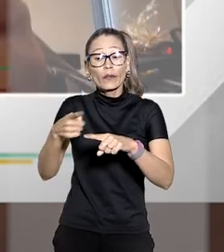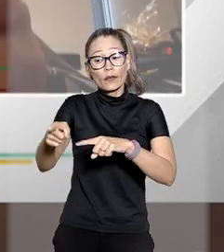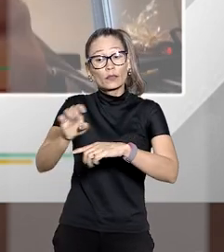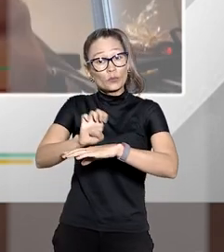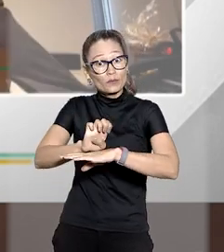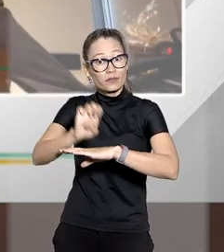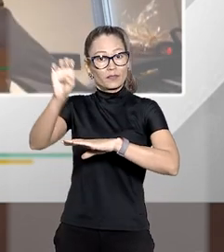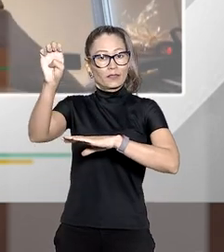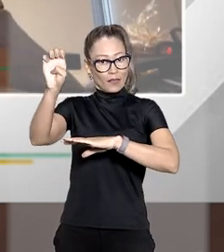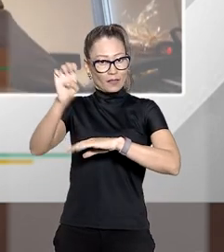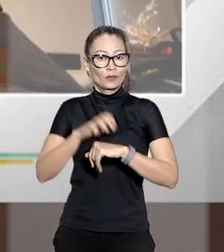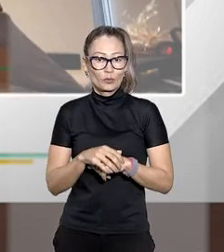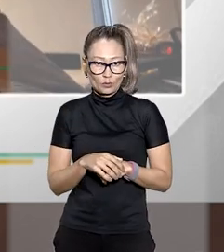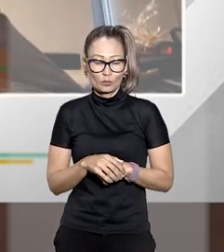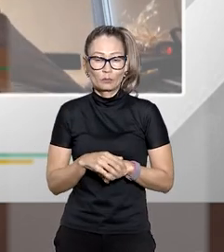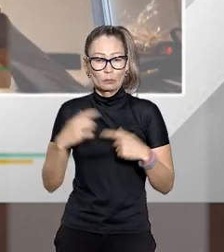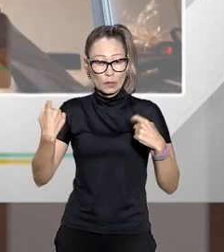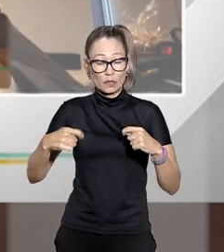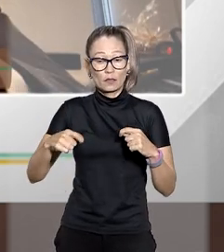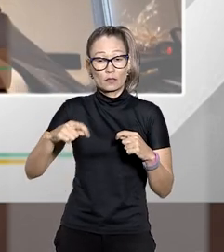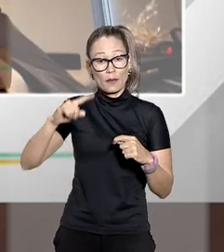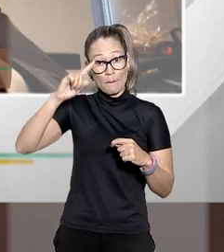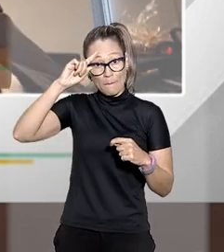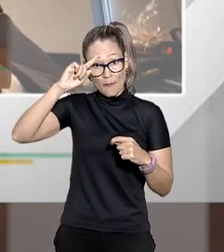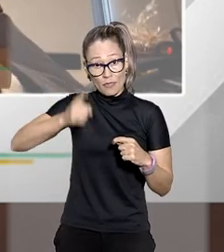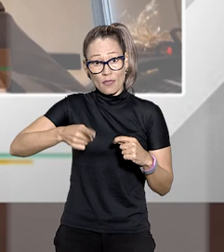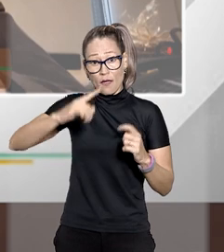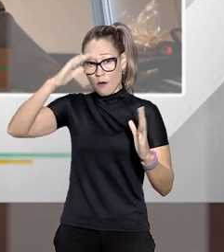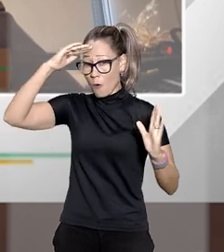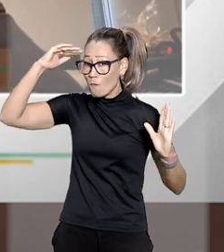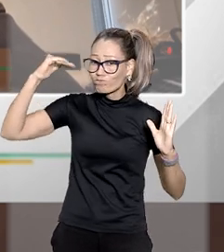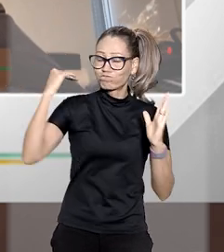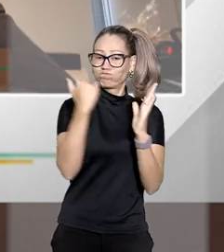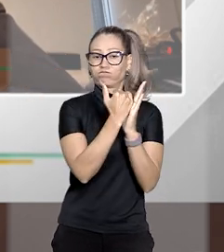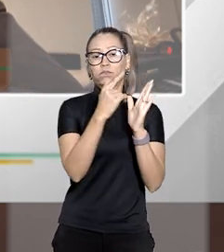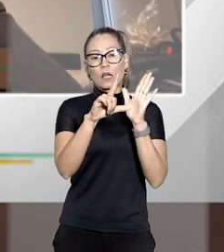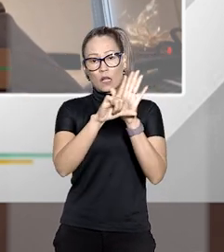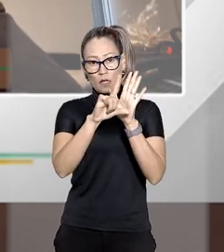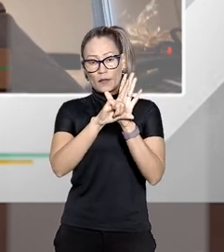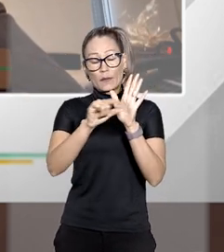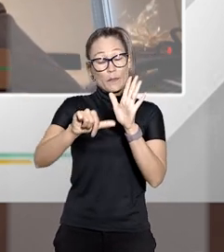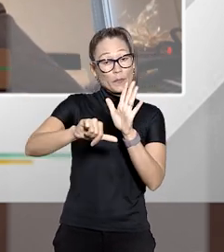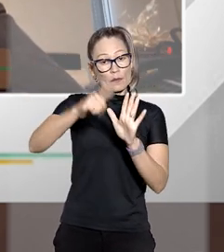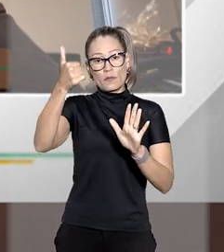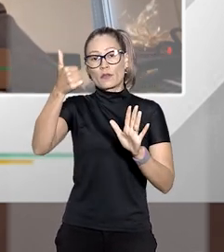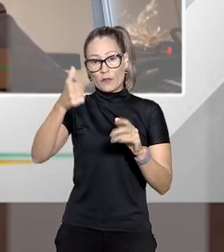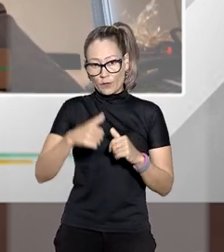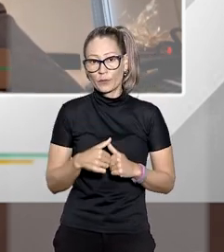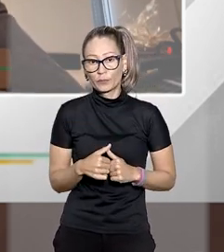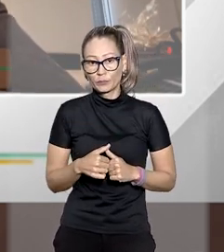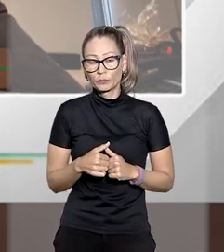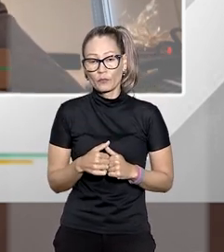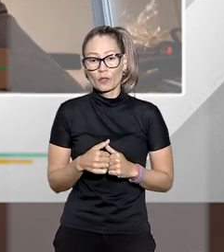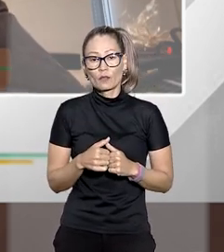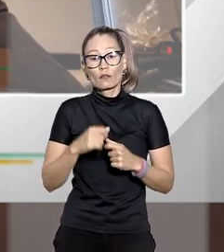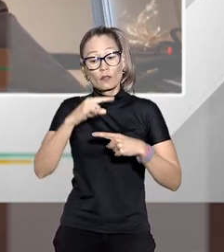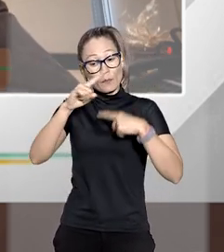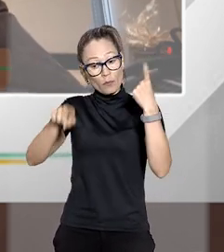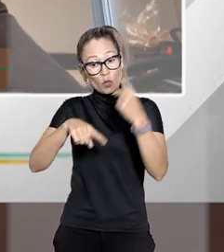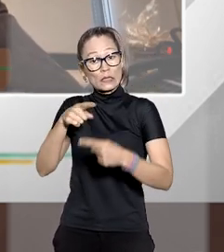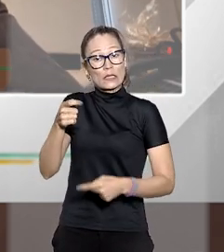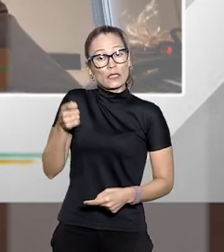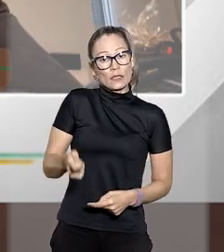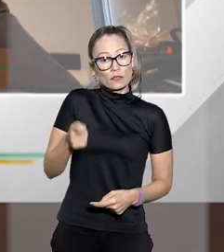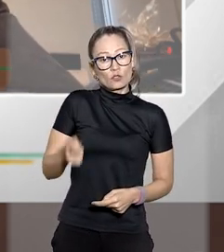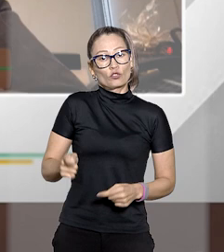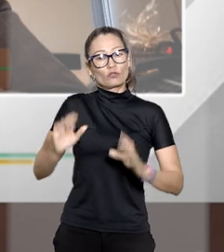estado né então ele tem que fazer cumprir a lei em primeiro lugar porque senão como é que ele vai fazer exigir